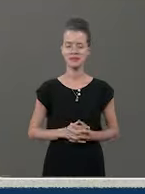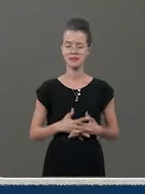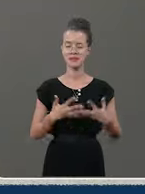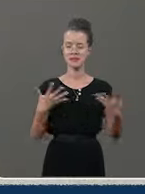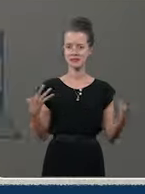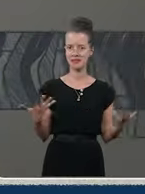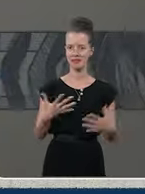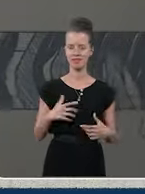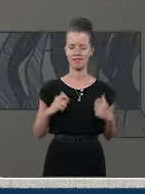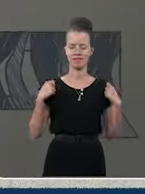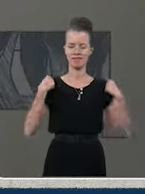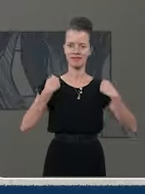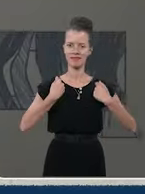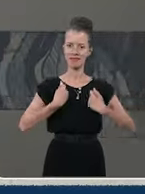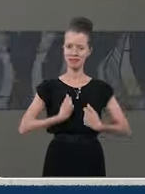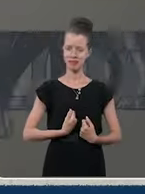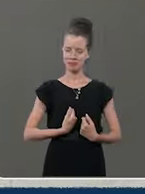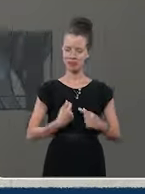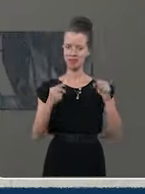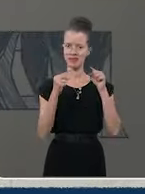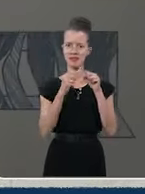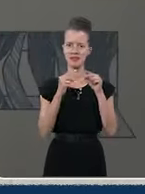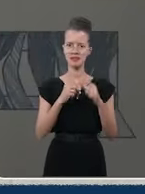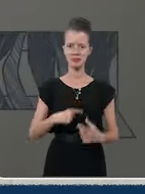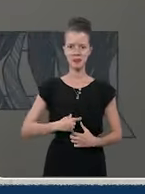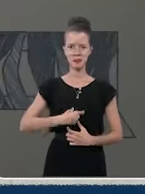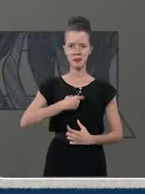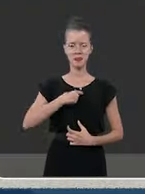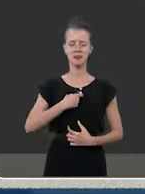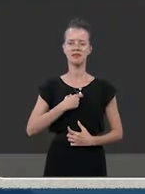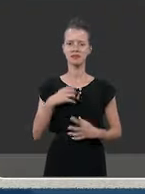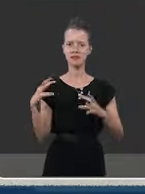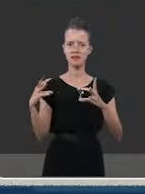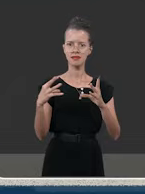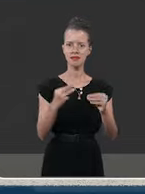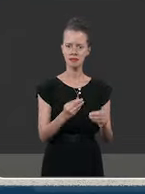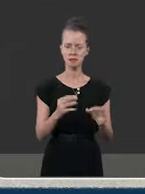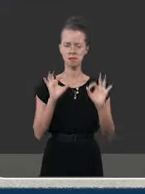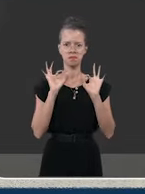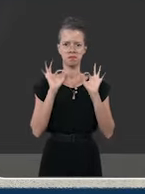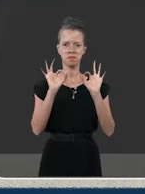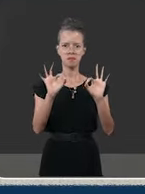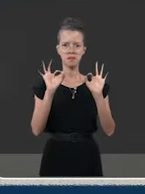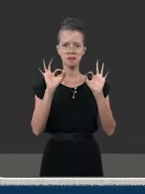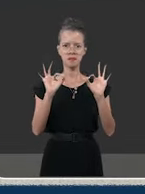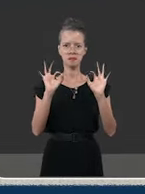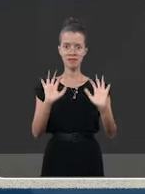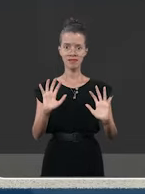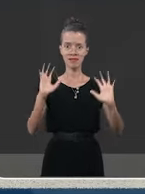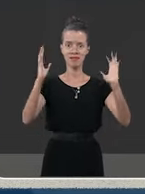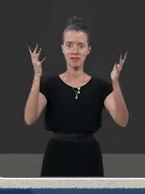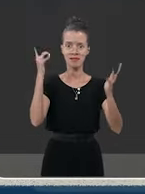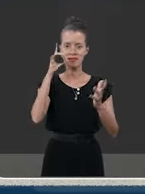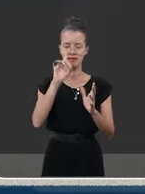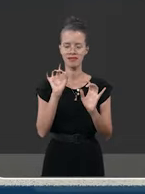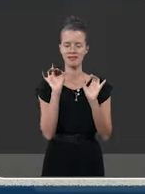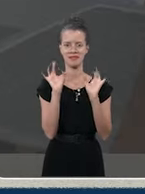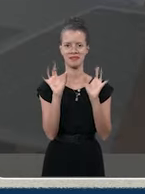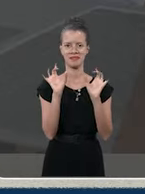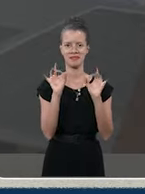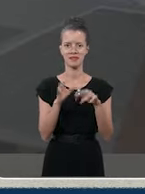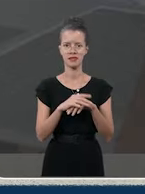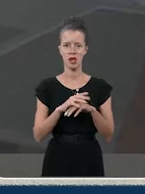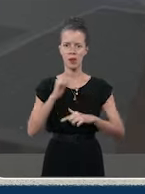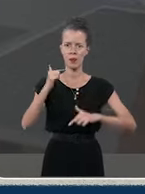Olha que paletó alinhado em sintonia com a gravata. Todos aqui elegantes comemorando essa grande data.